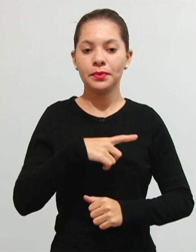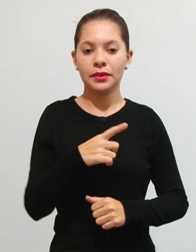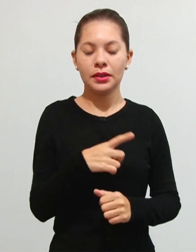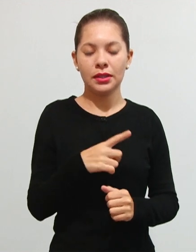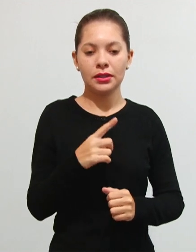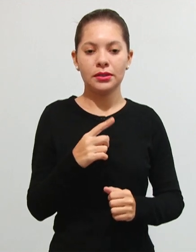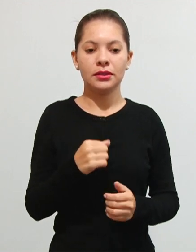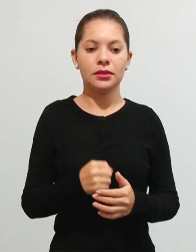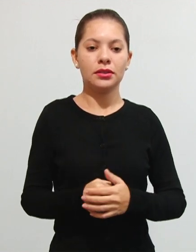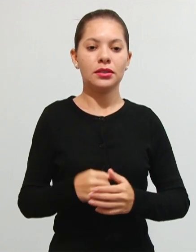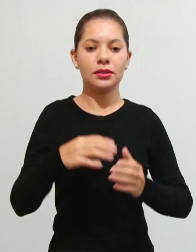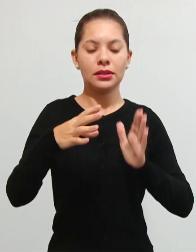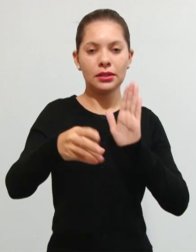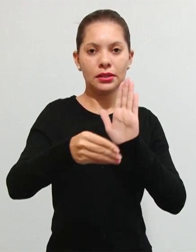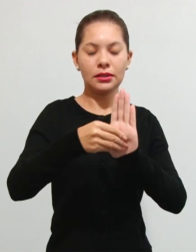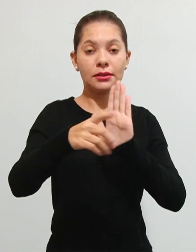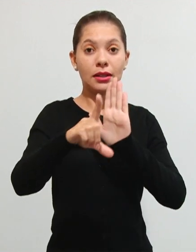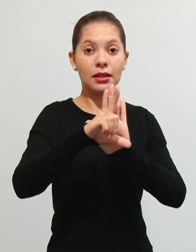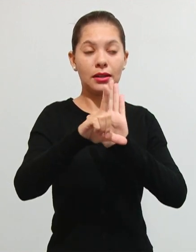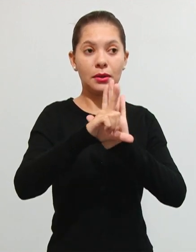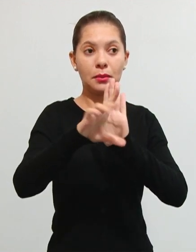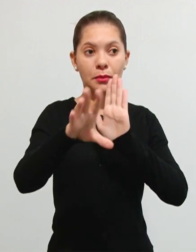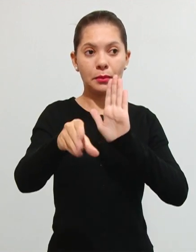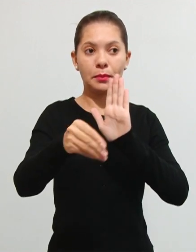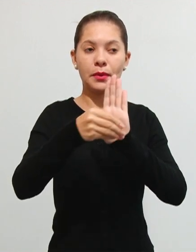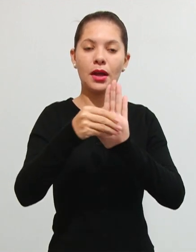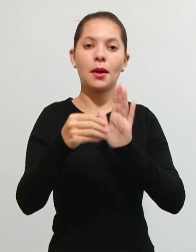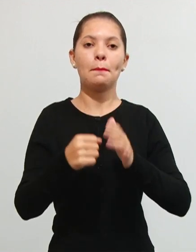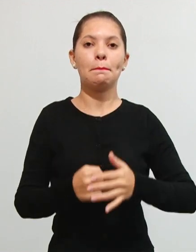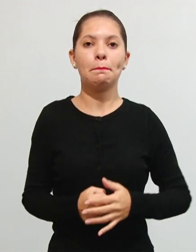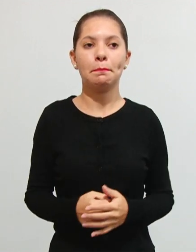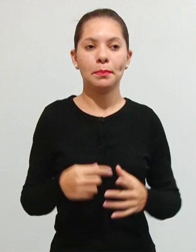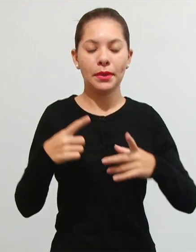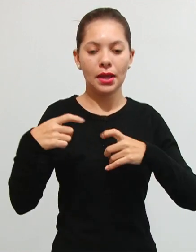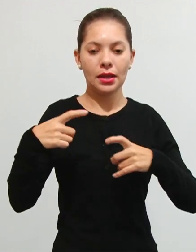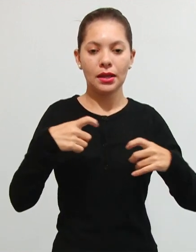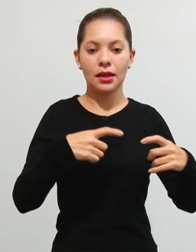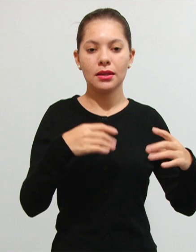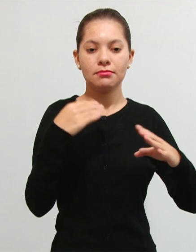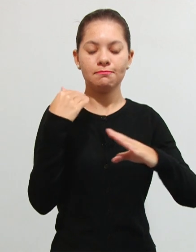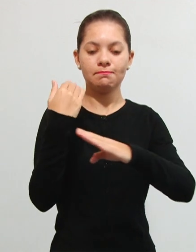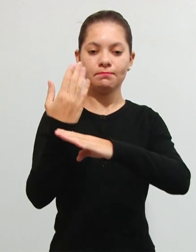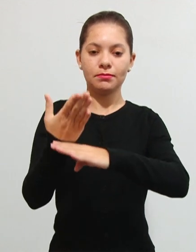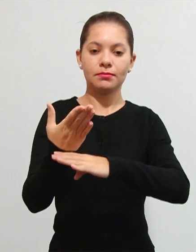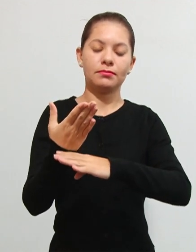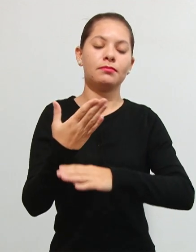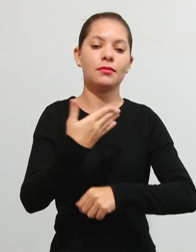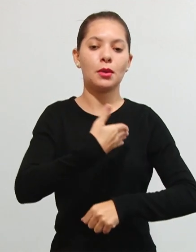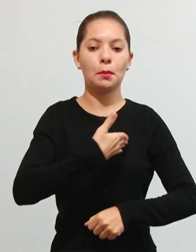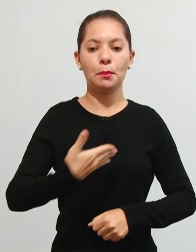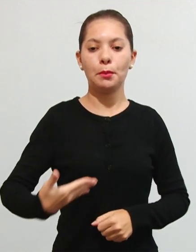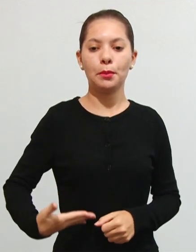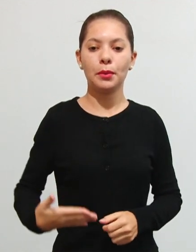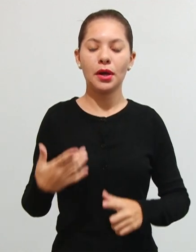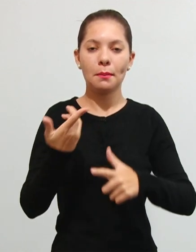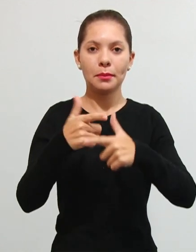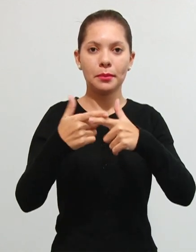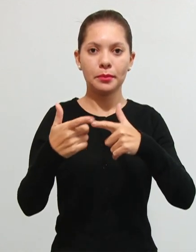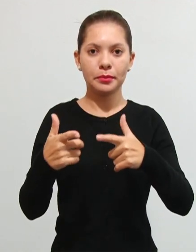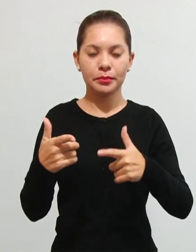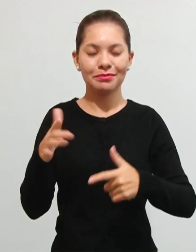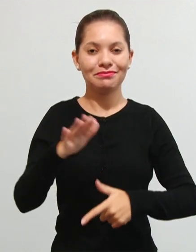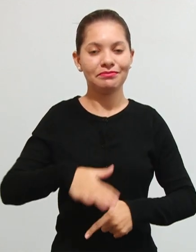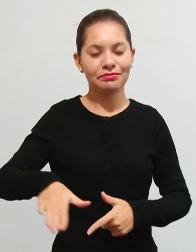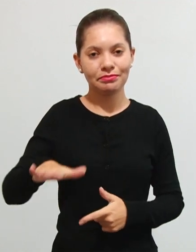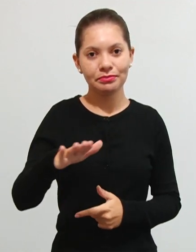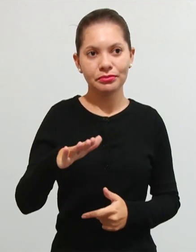instituído por meio de lei complementar tanto para guerra externa e calamidade pública tá é